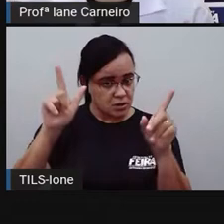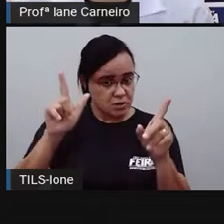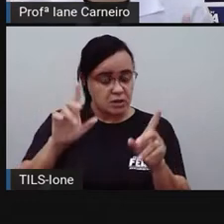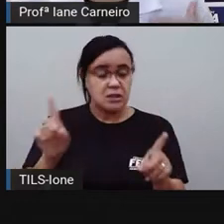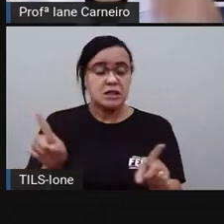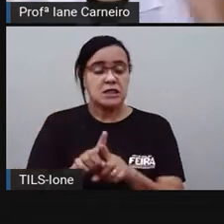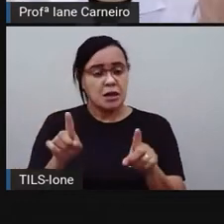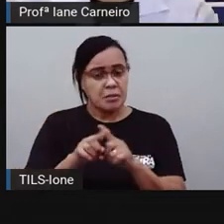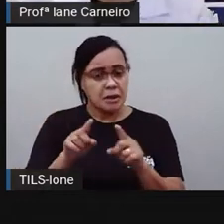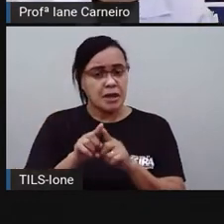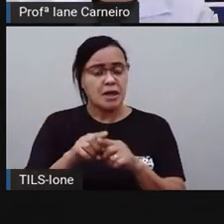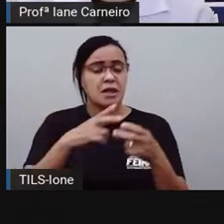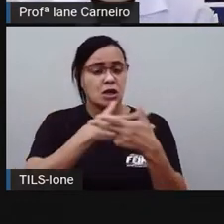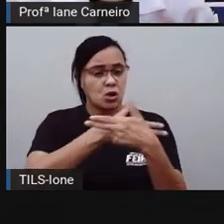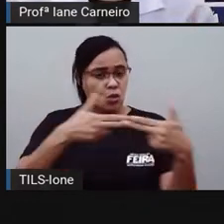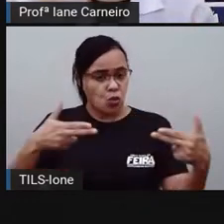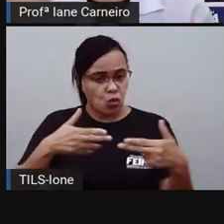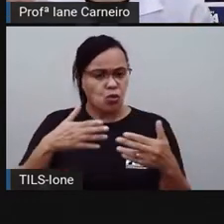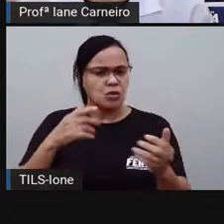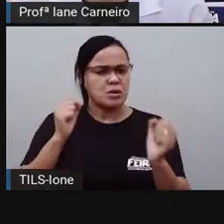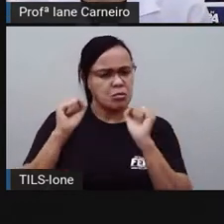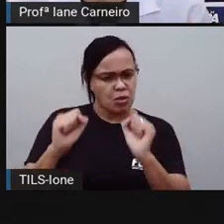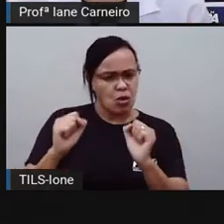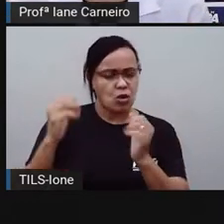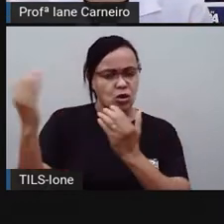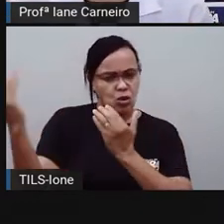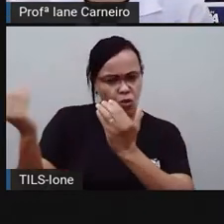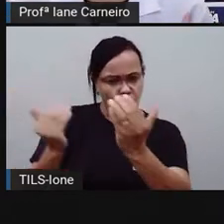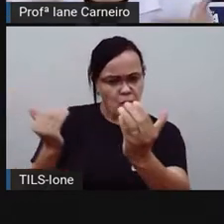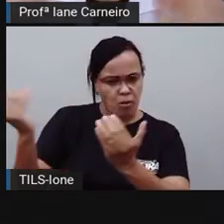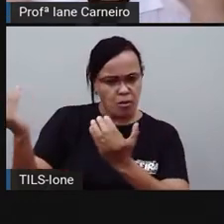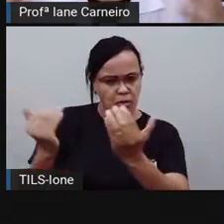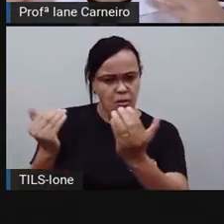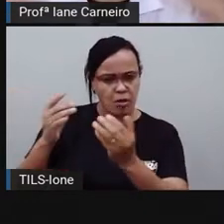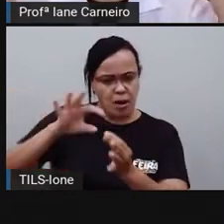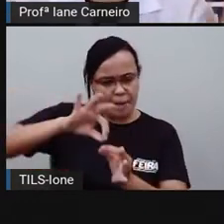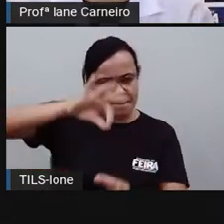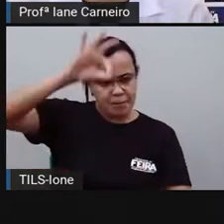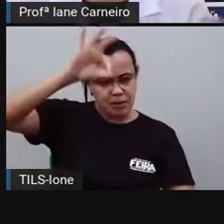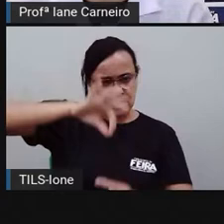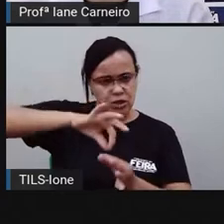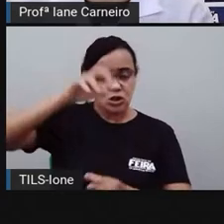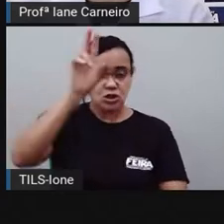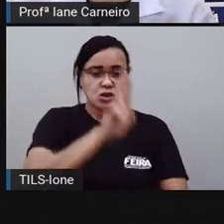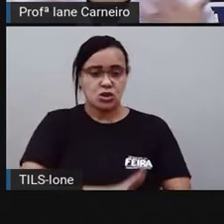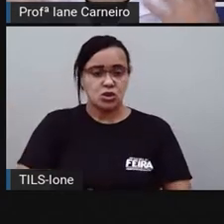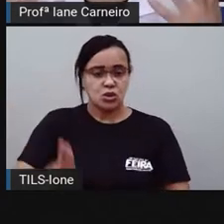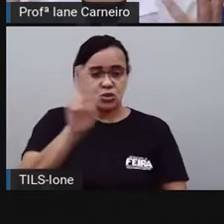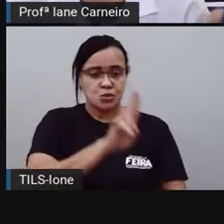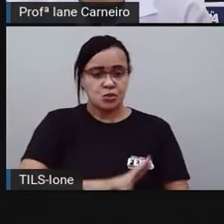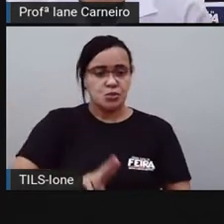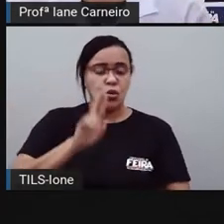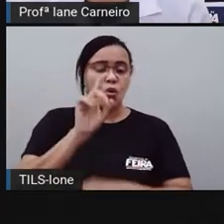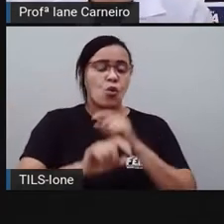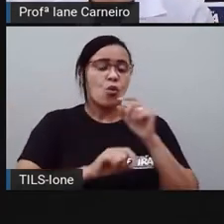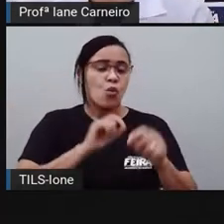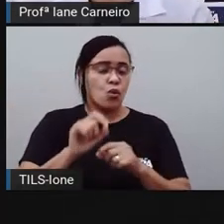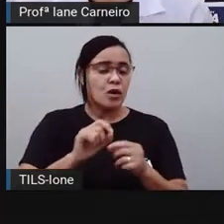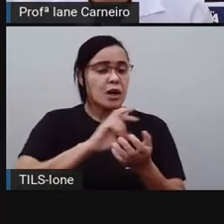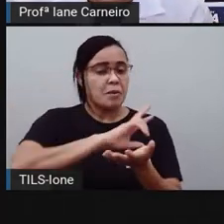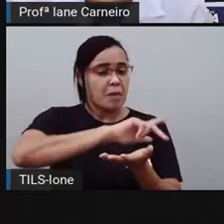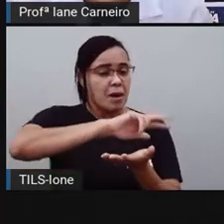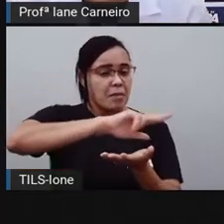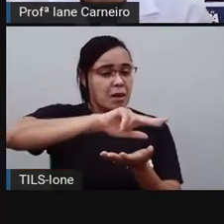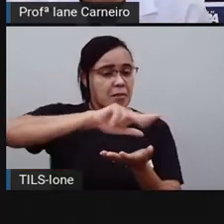podemos comparar, podemos medir objetos usando outros instrumentos de medida,